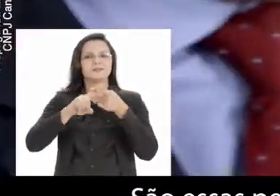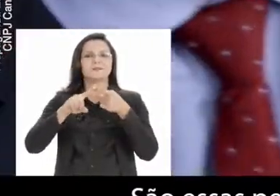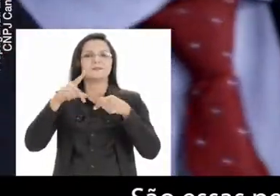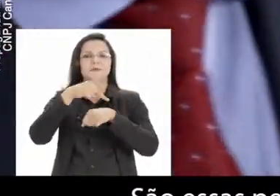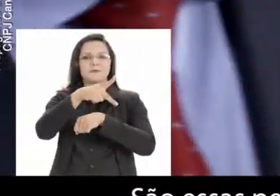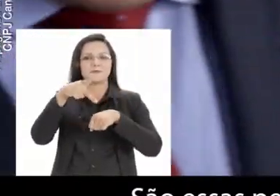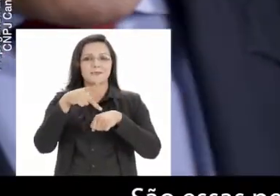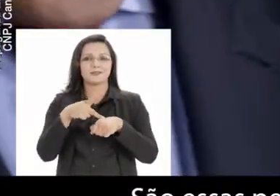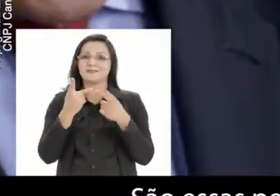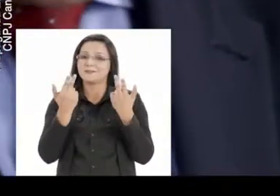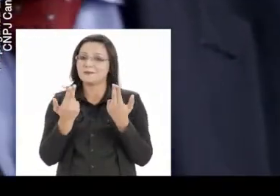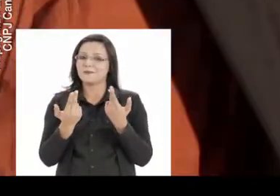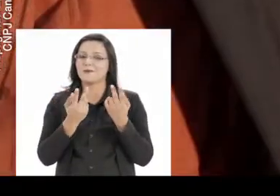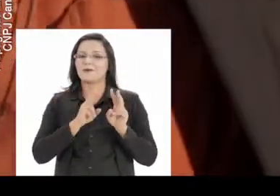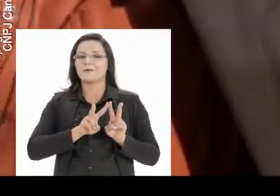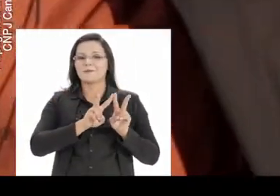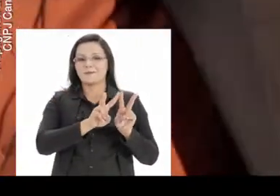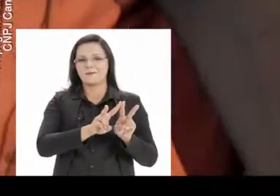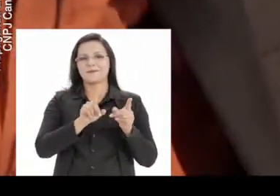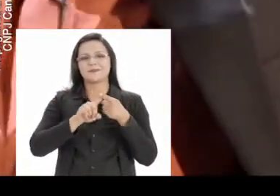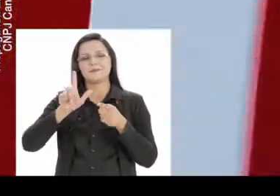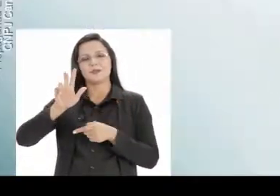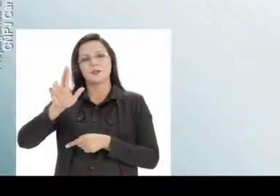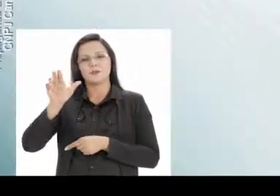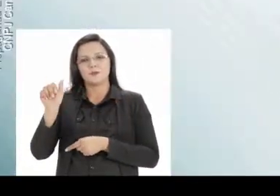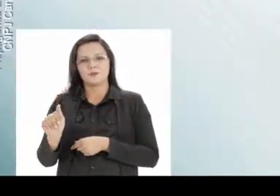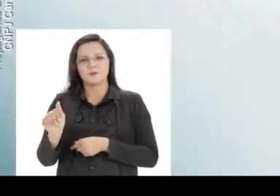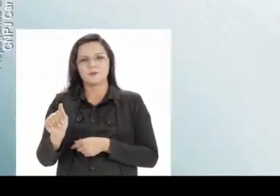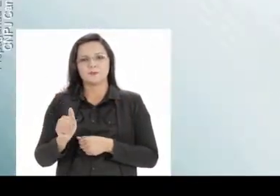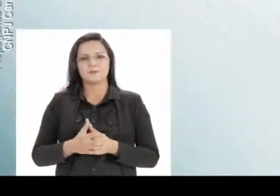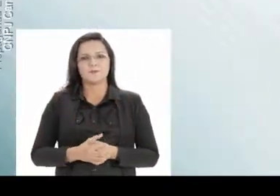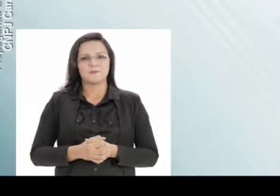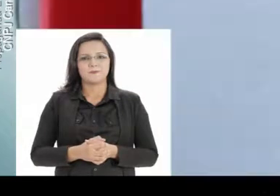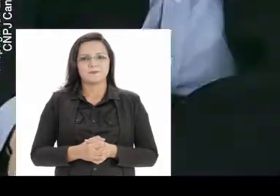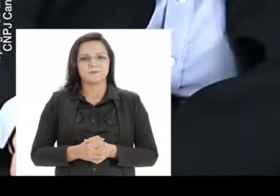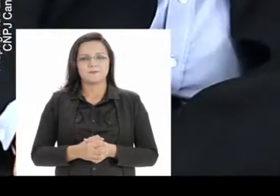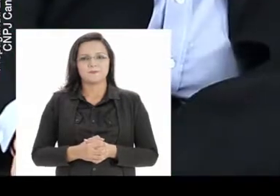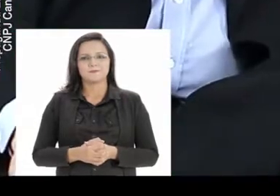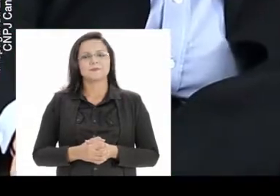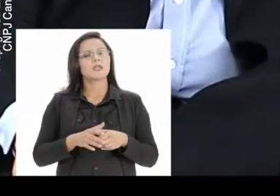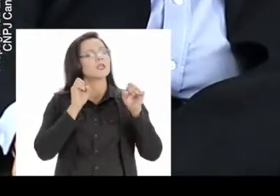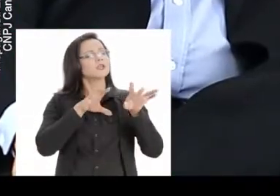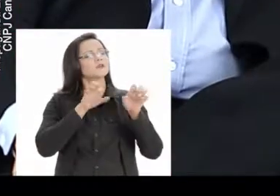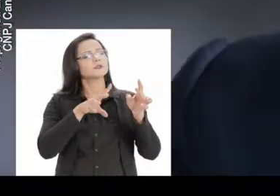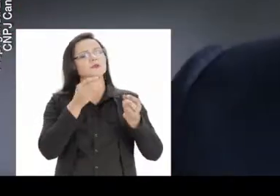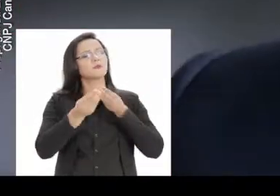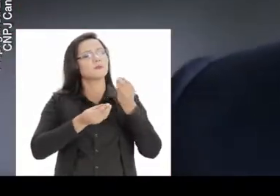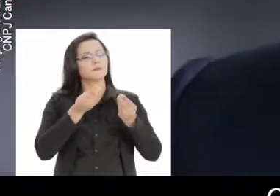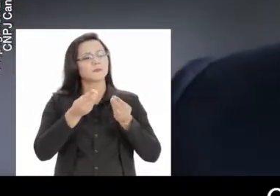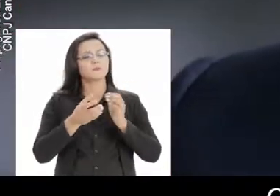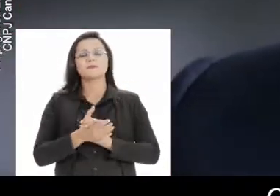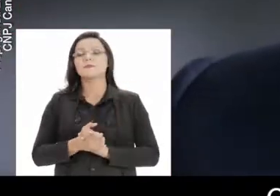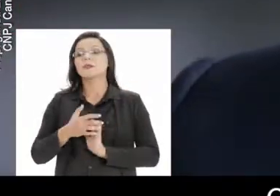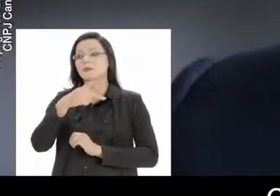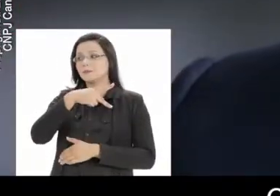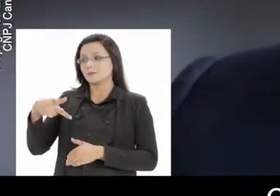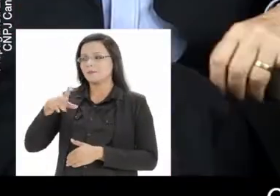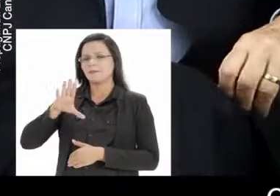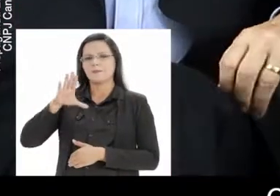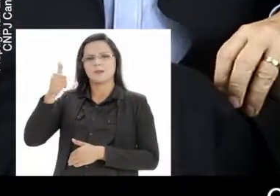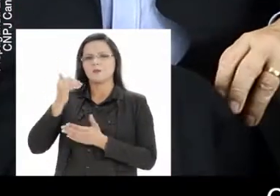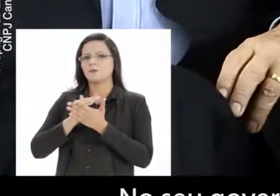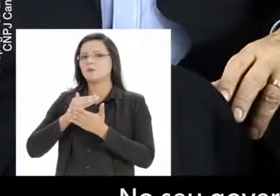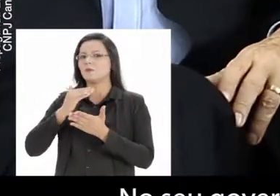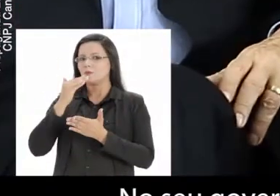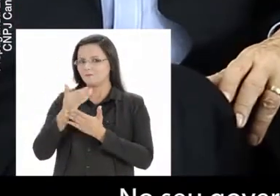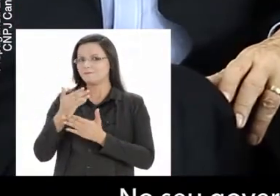nosso país, como Wellington e Lula. E a educação, Wellington? Olha, presidente, melhorou bastante.